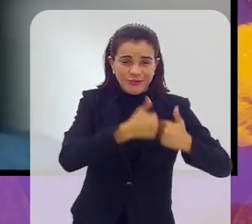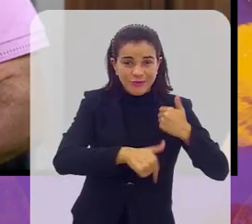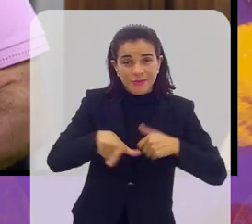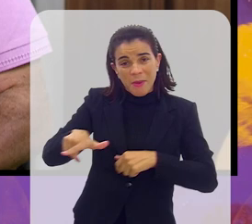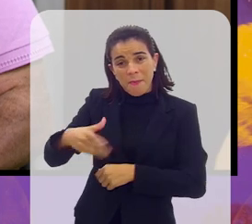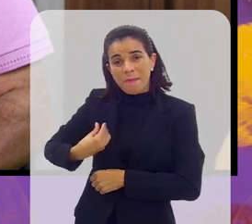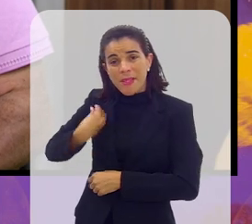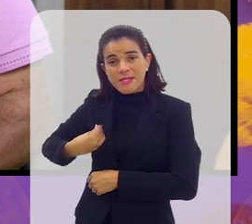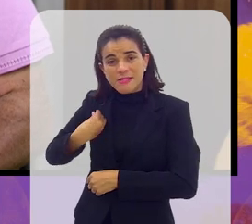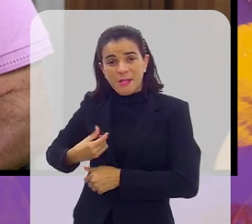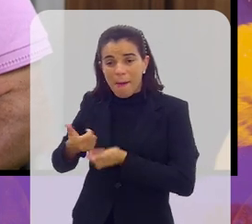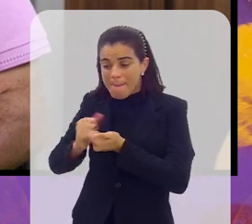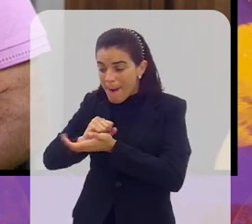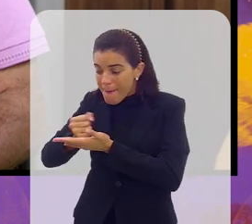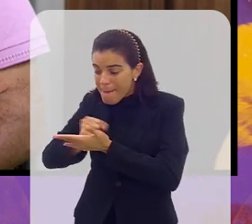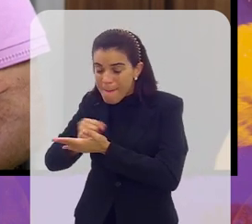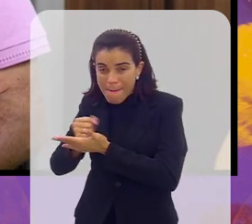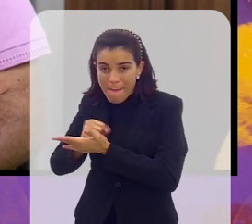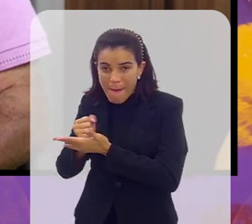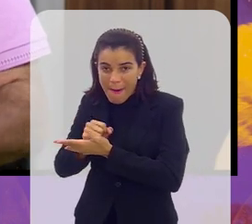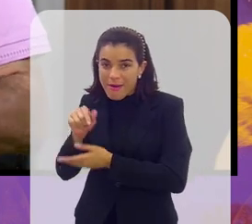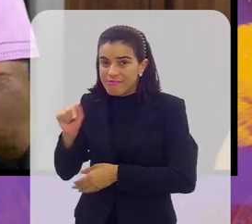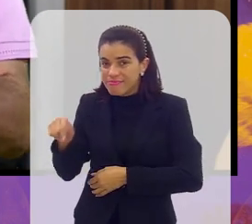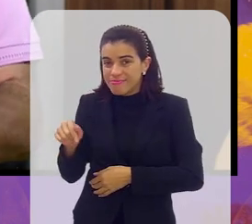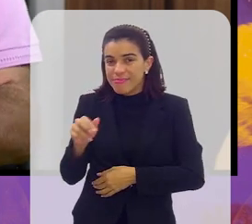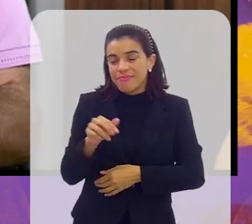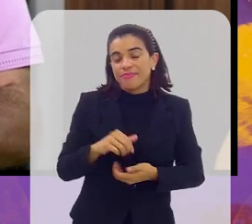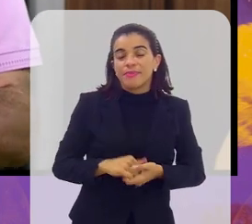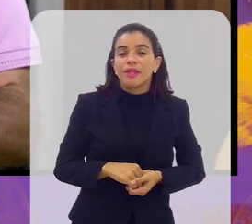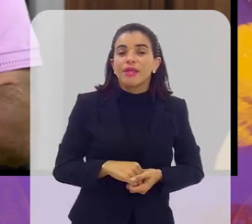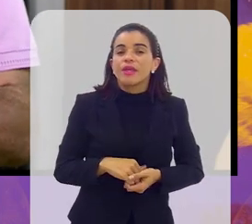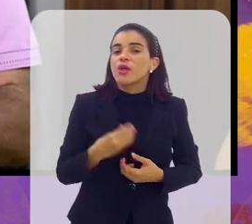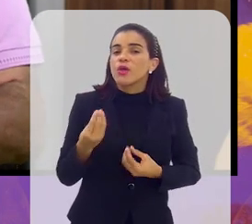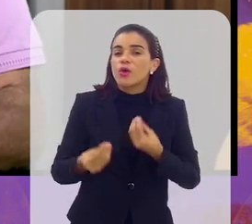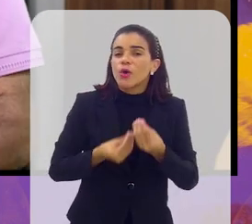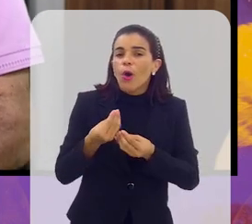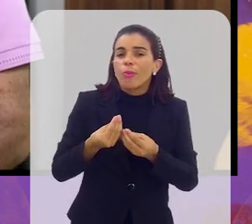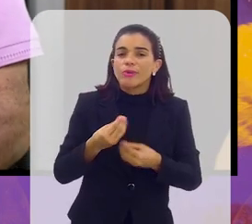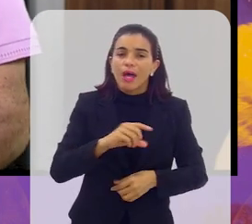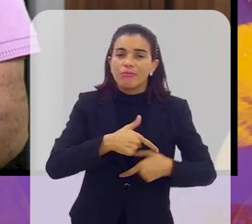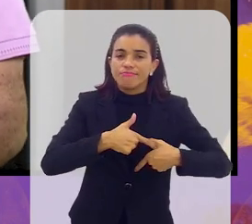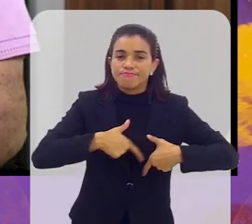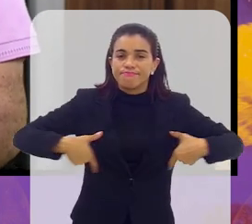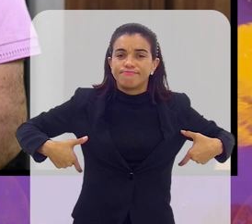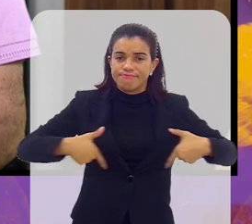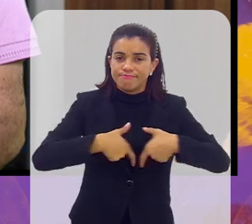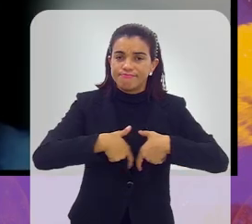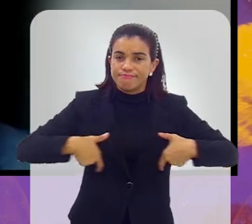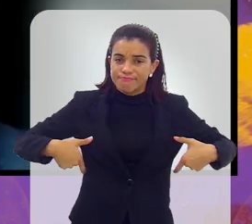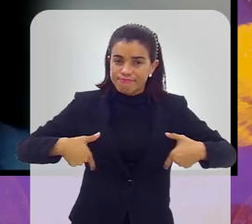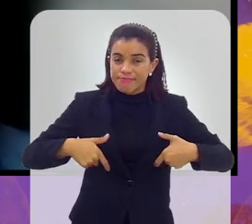participar. E em relação a patrocínio, como é que está o andamento dessa situação?